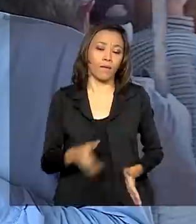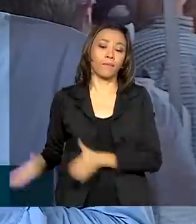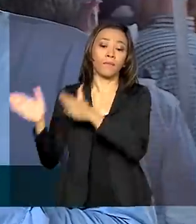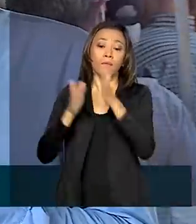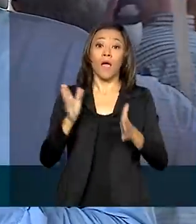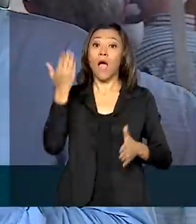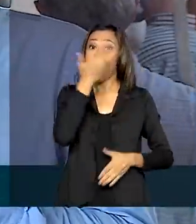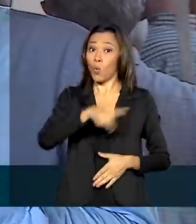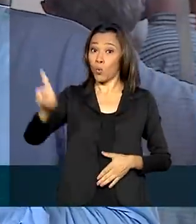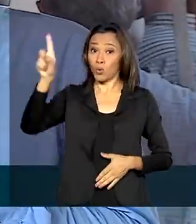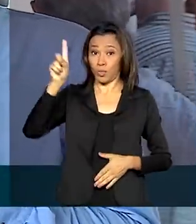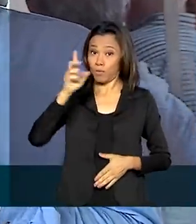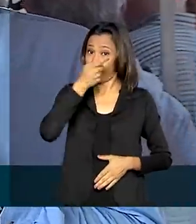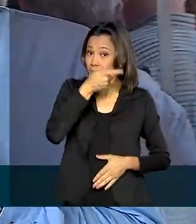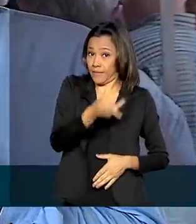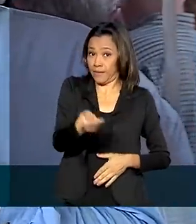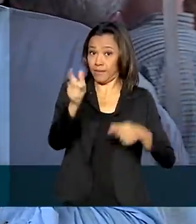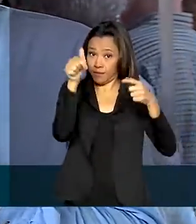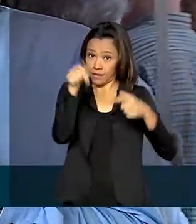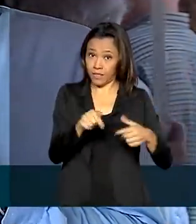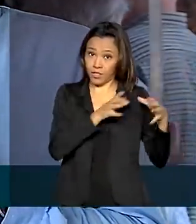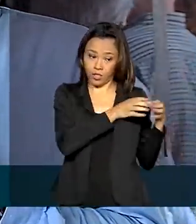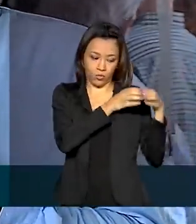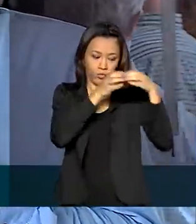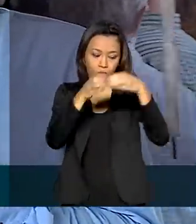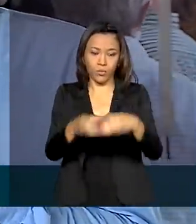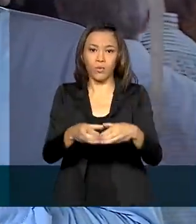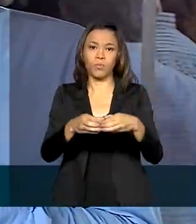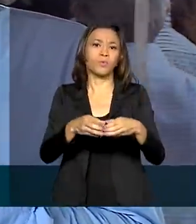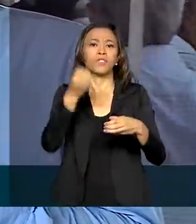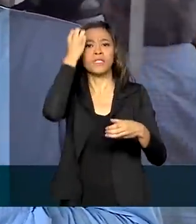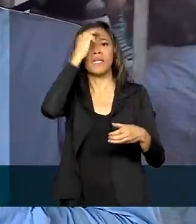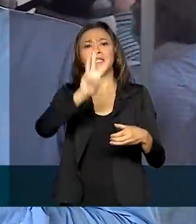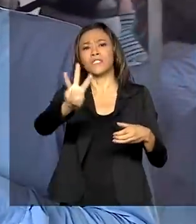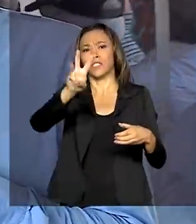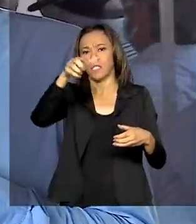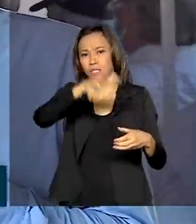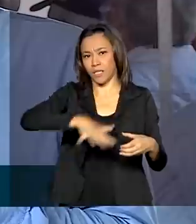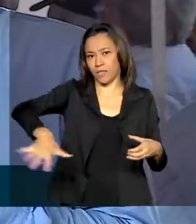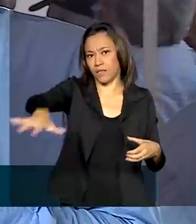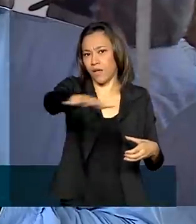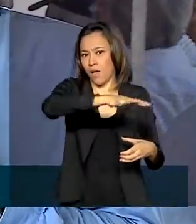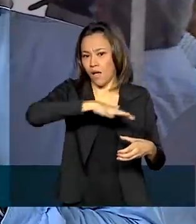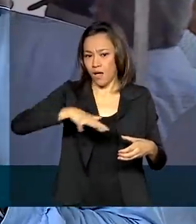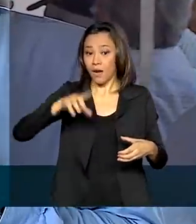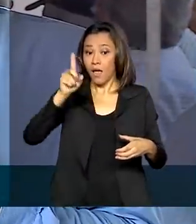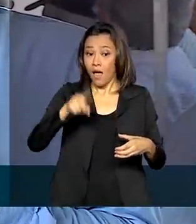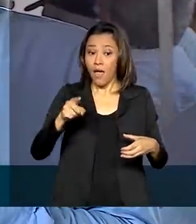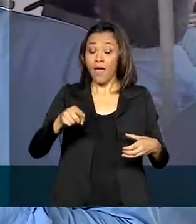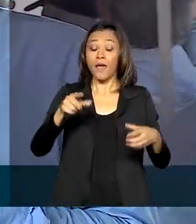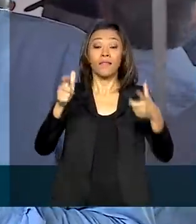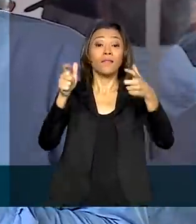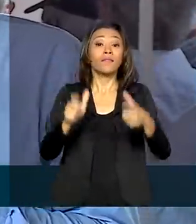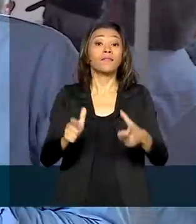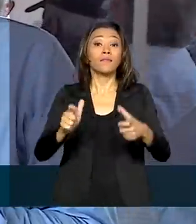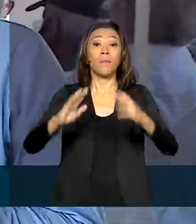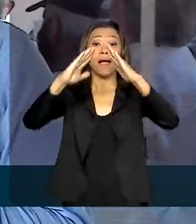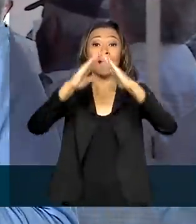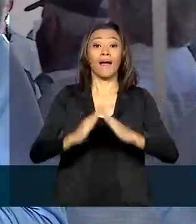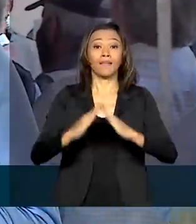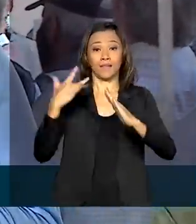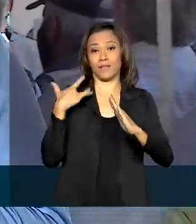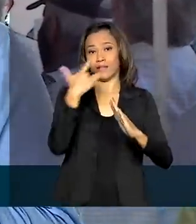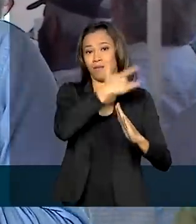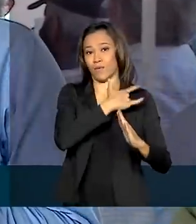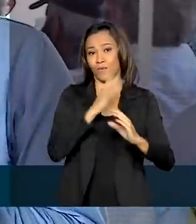diplomatas internacionais, nessa missão de três dias pela região amazônica, foi na Casa de Saúde Indígena de São Gabriel da Cachoeira.